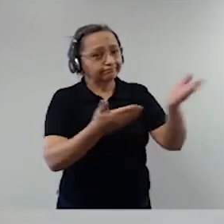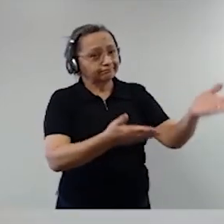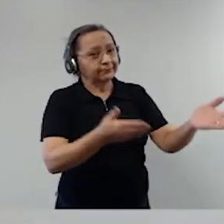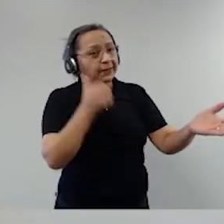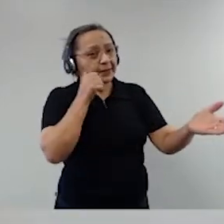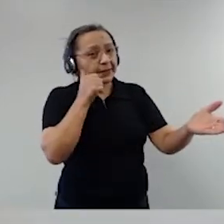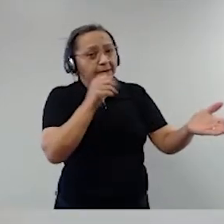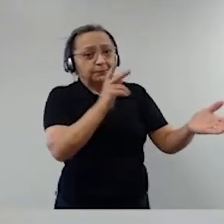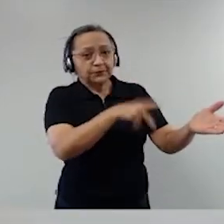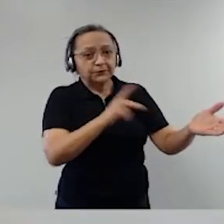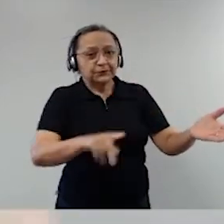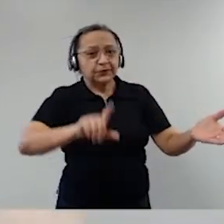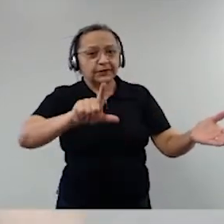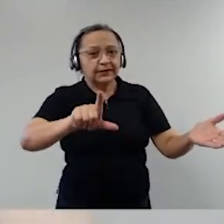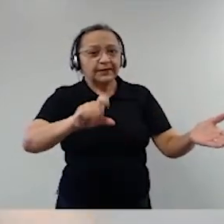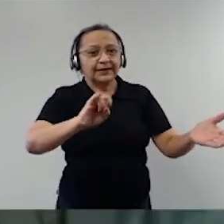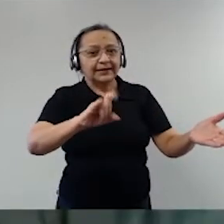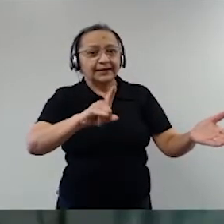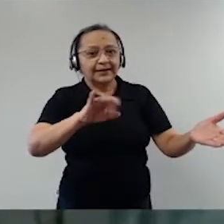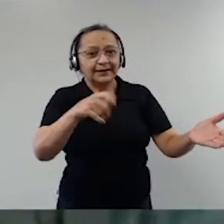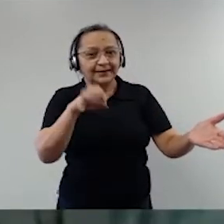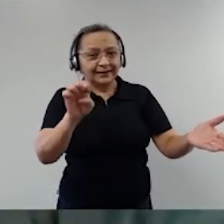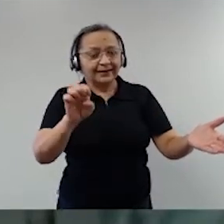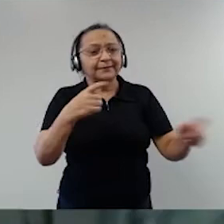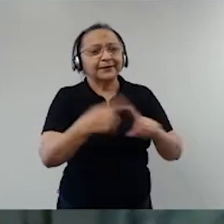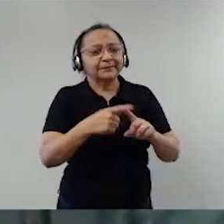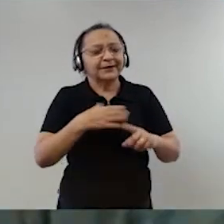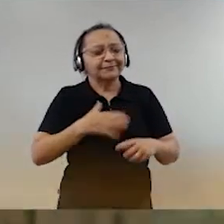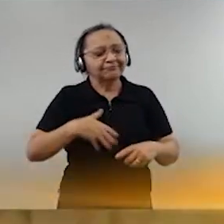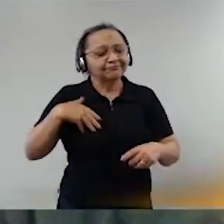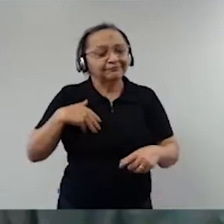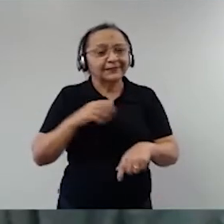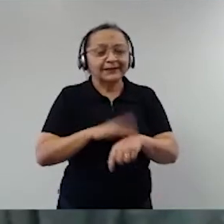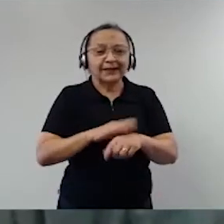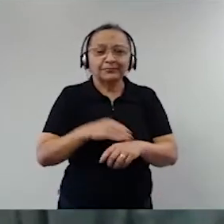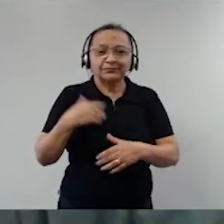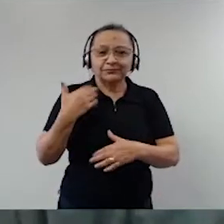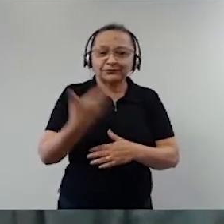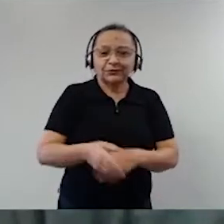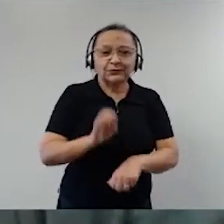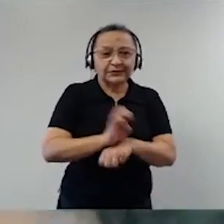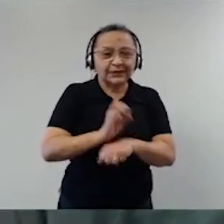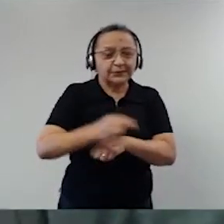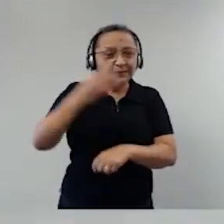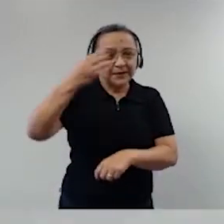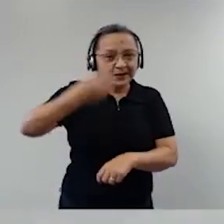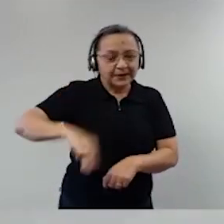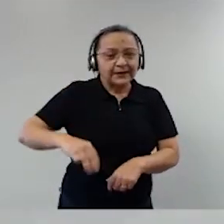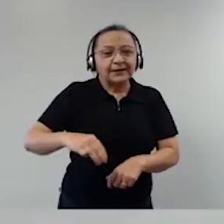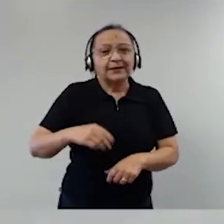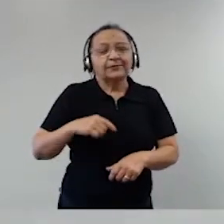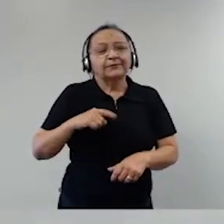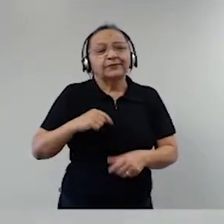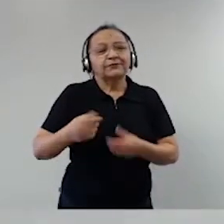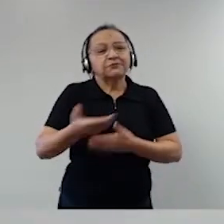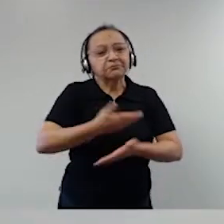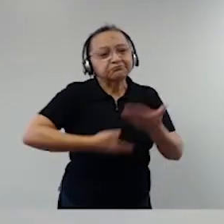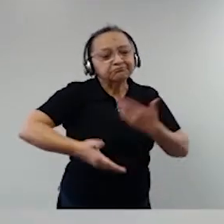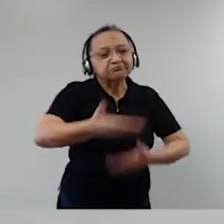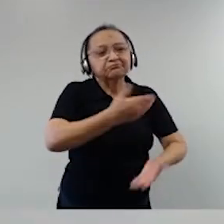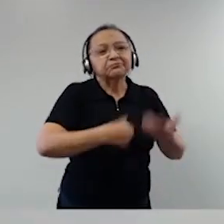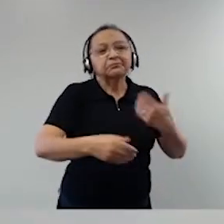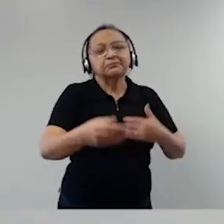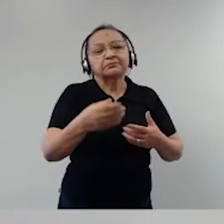Aliás, a minha polícia completa foi editada no Maranhão, que é editora Resistência Cultural, tem uma vinculação muito grande,